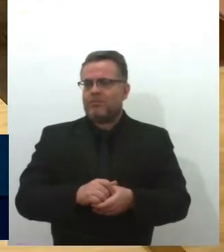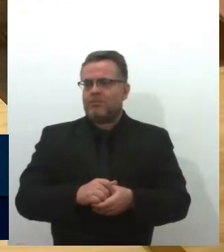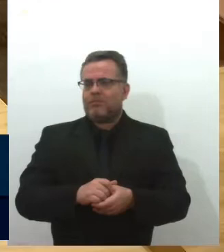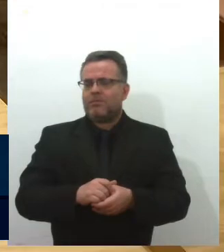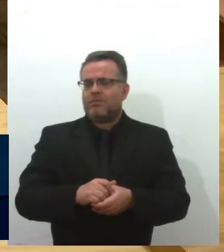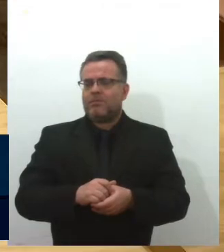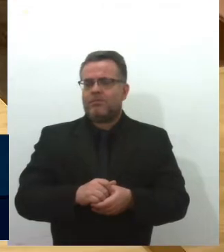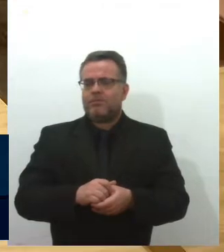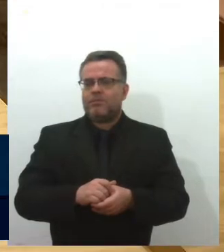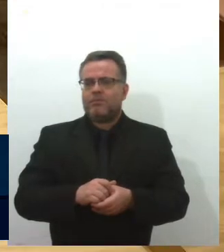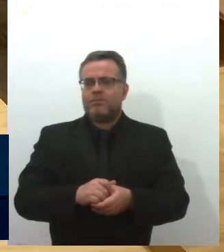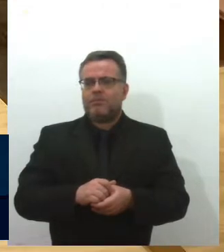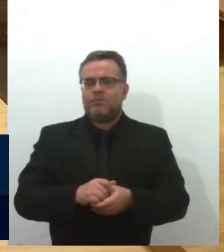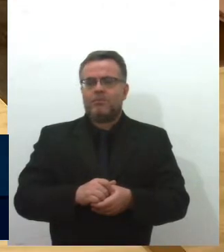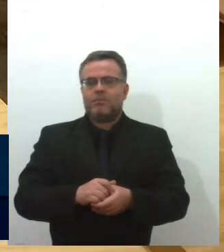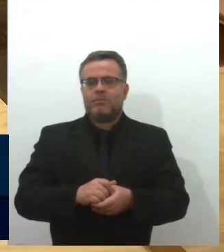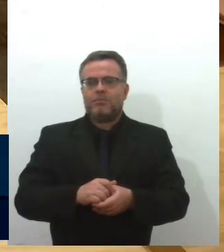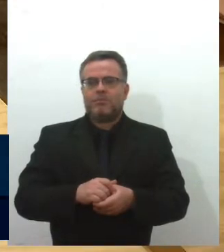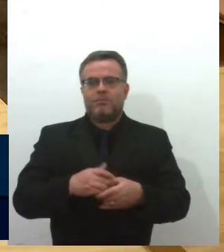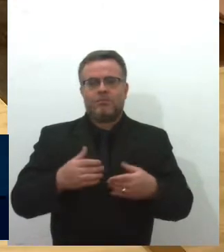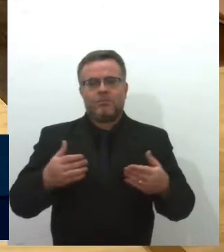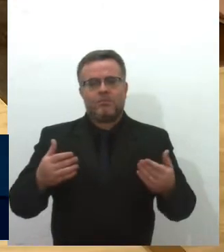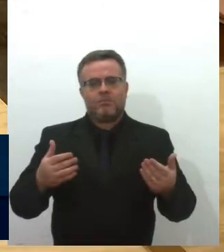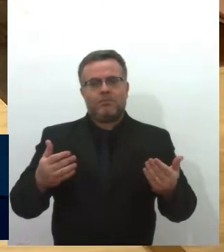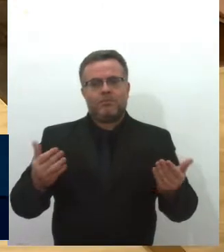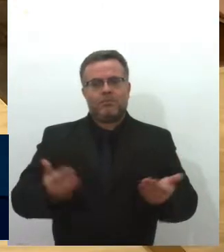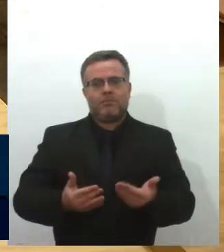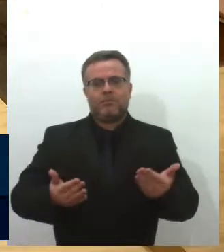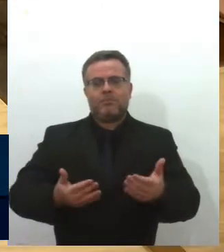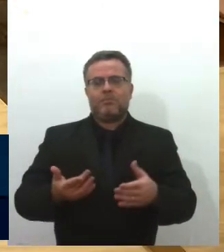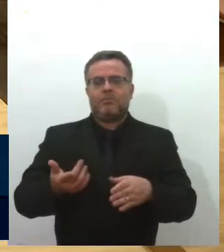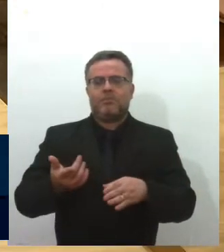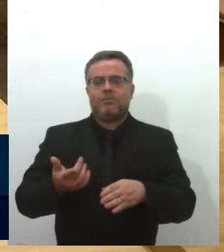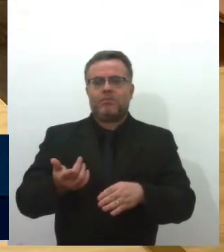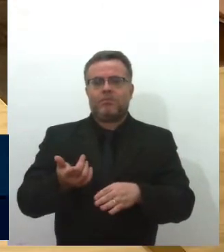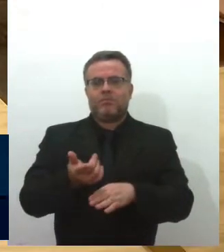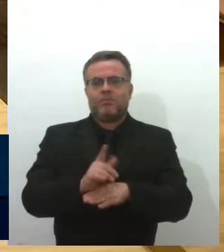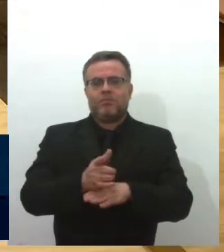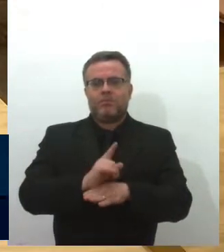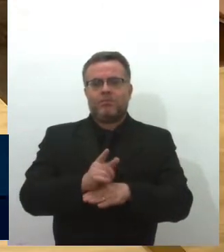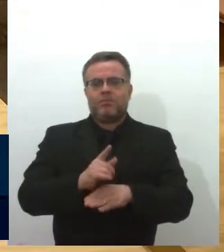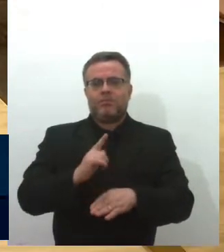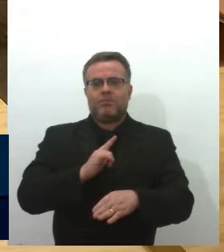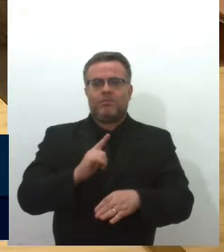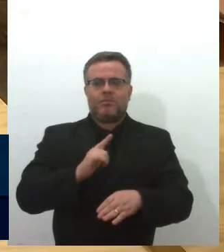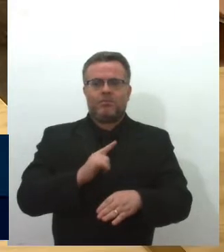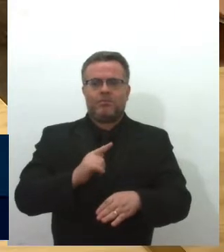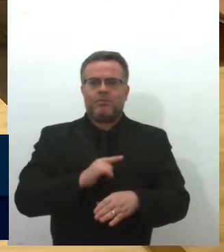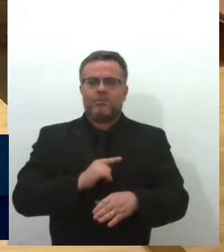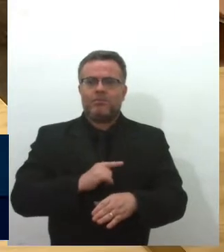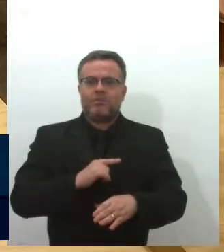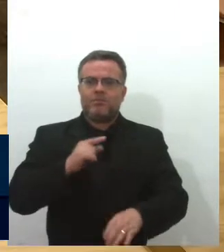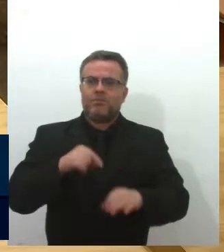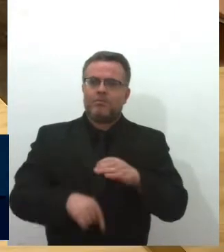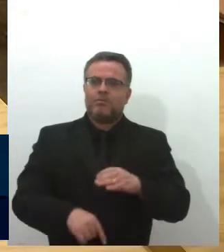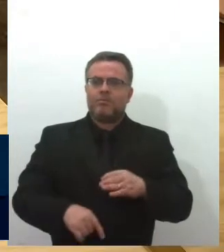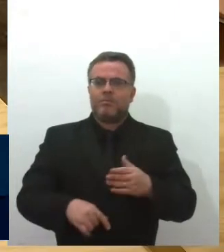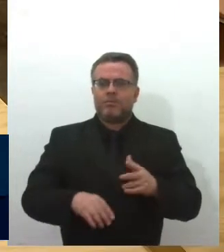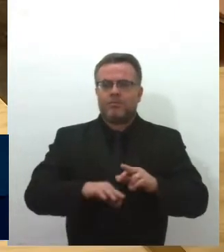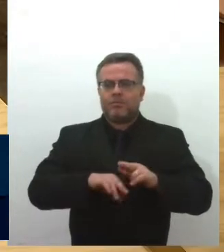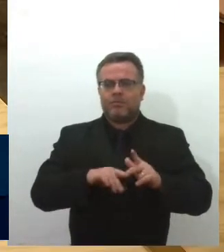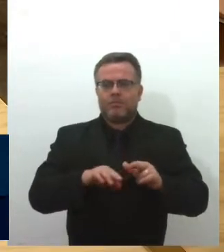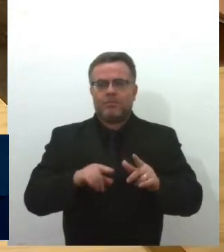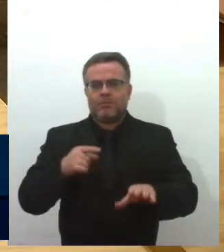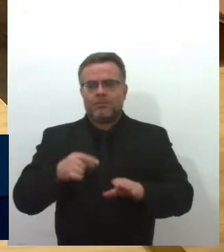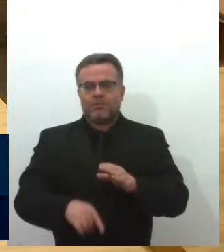agora ao gestor que tem uma visão macro da existência do